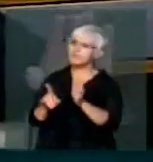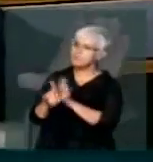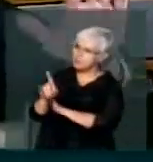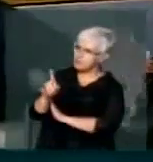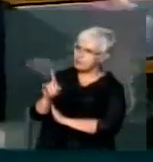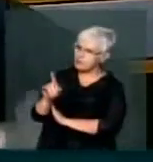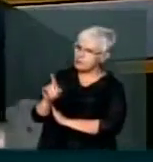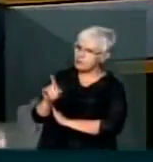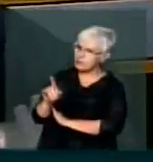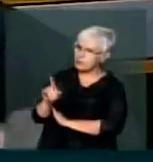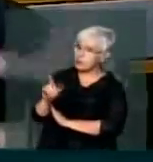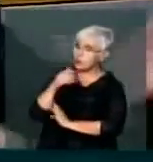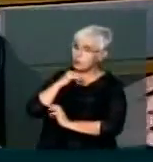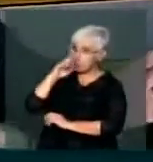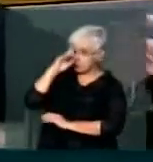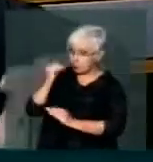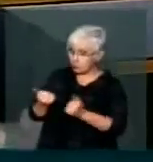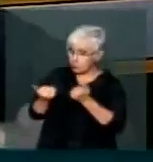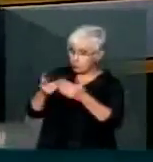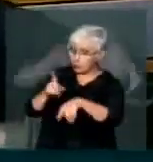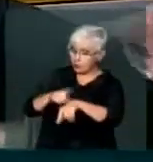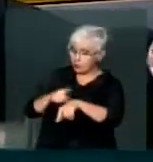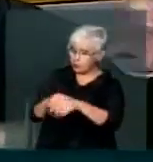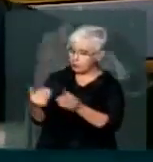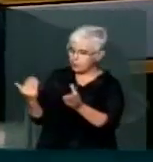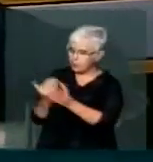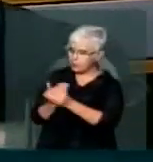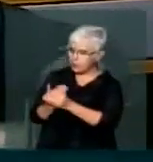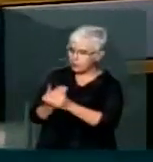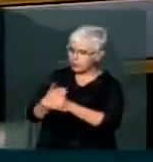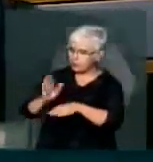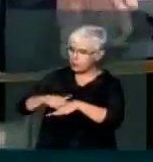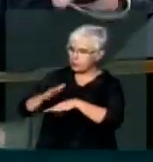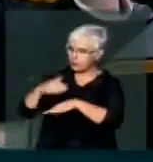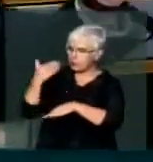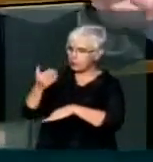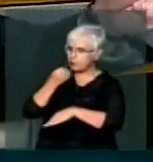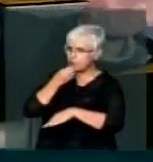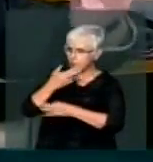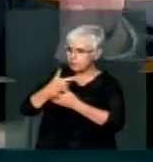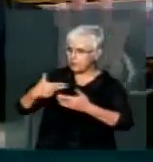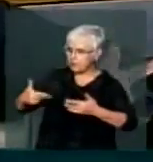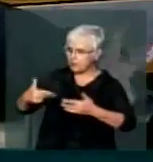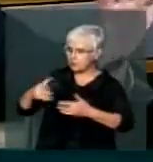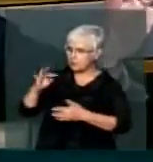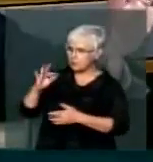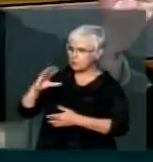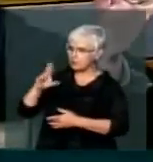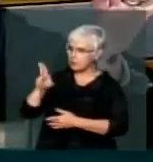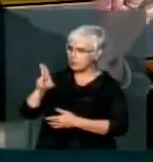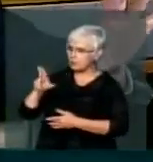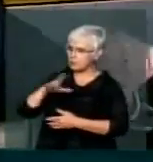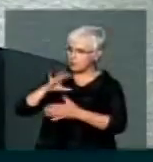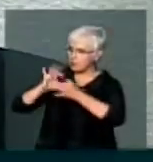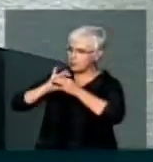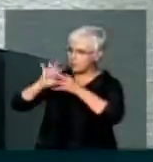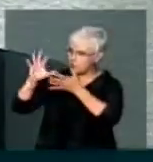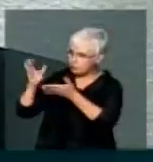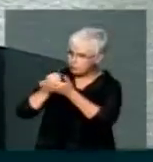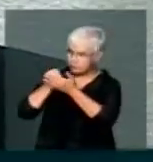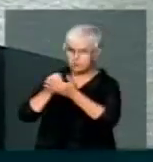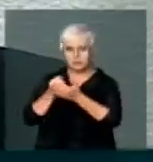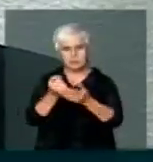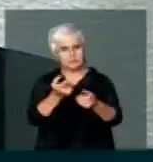A vossa Senhoria Que foi doado durante um processo Em que seus bens seriam disponibilizados pelo TCU Não Gera desconforto Desculpe,